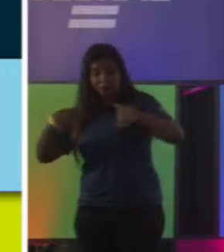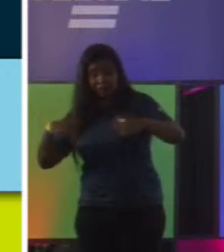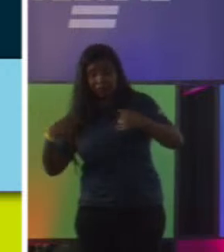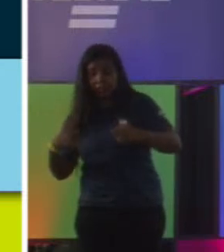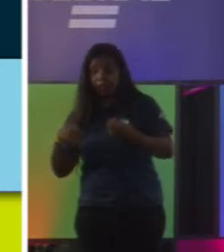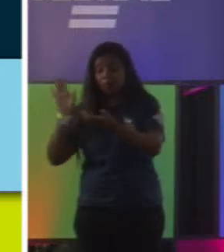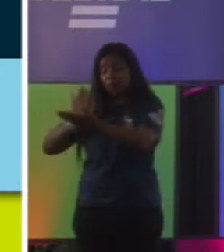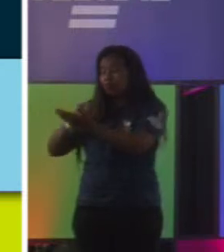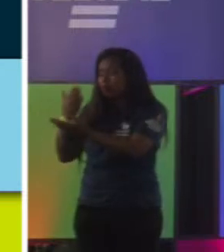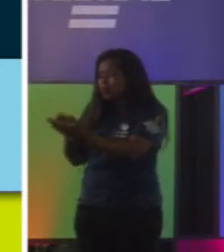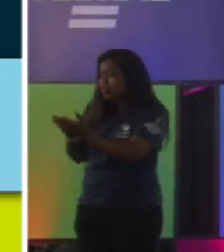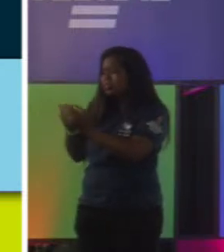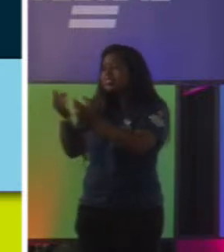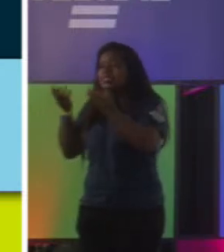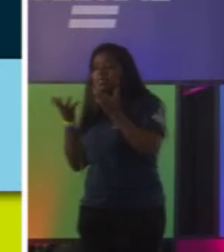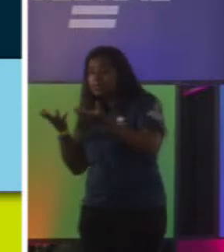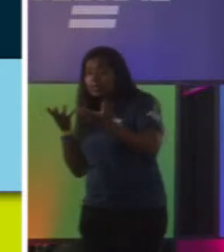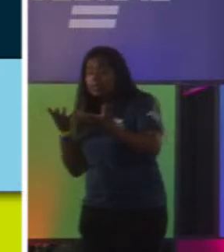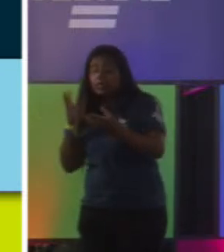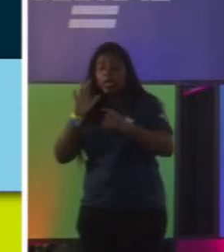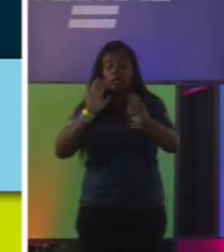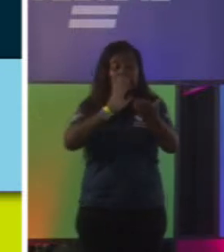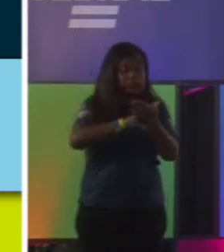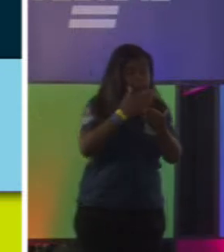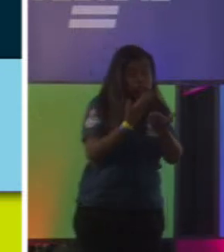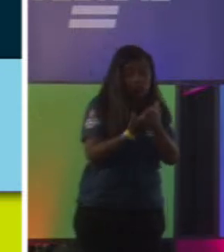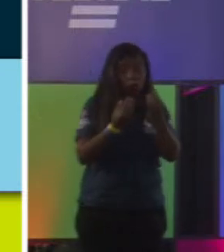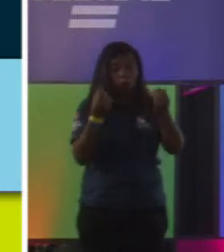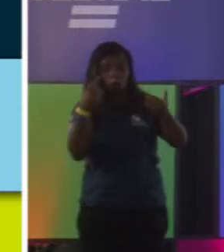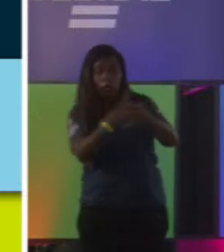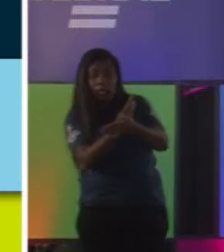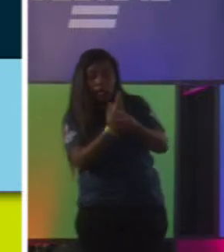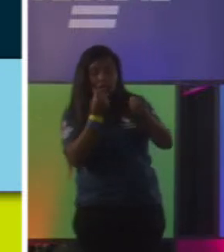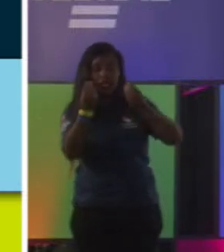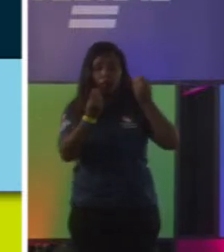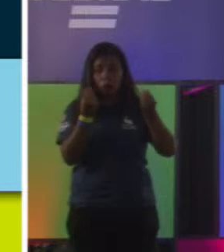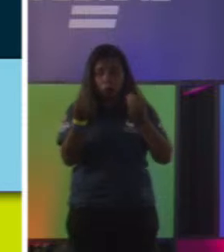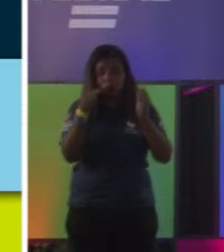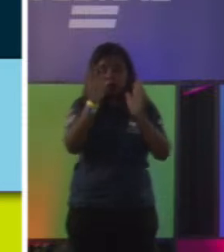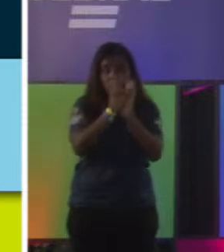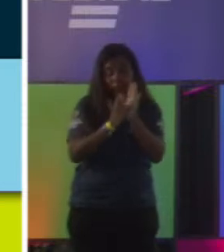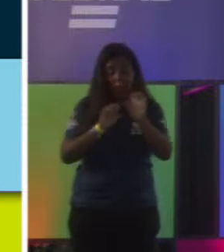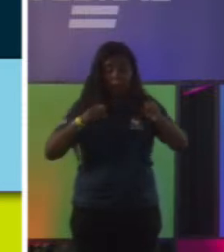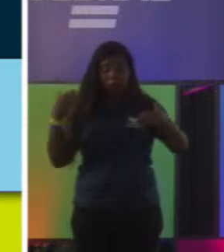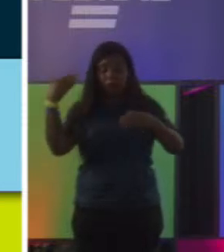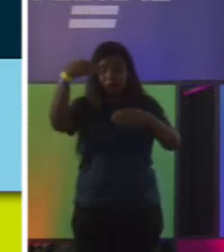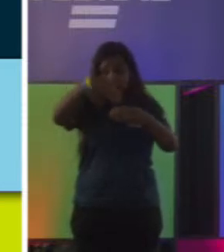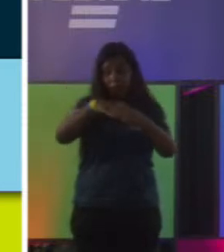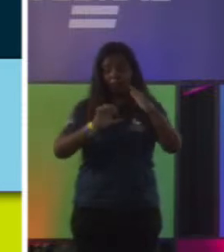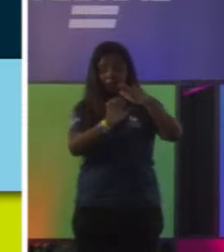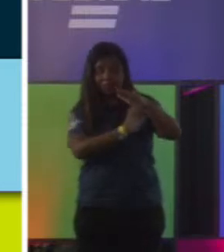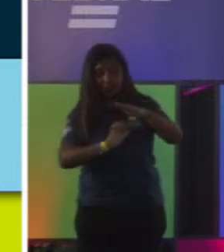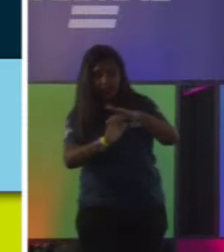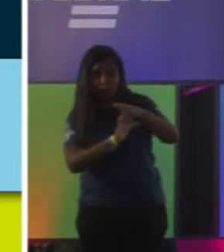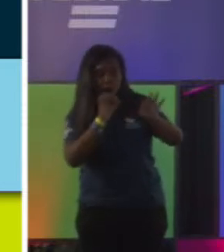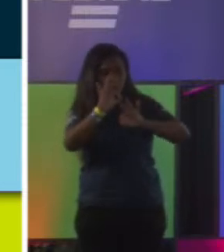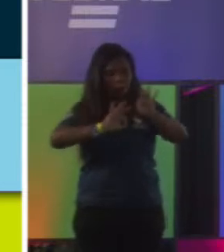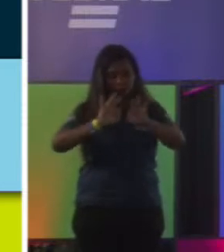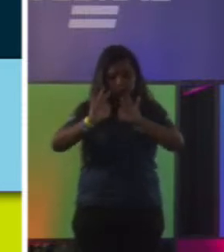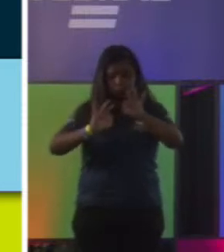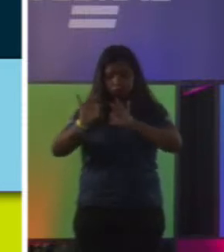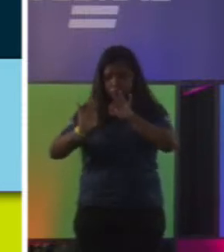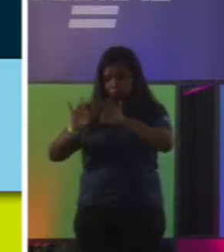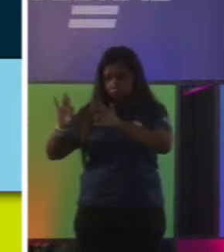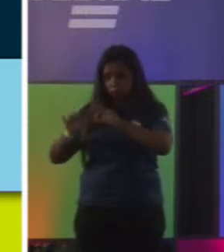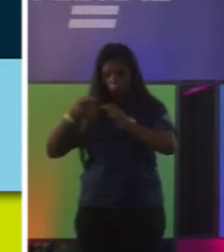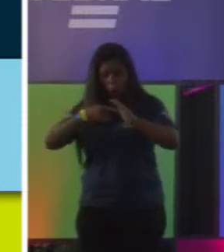traduzindo queria, erros comuns dentro do processo de tradução. Então, quando veio o programador para dentro da empresa, construía aquilo de uma forma